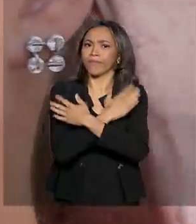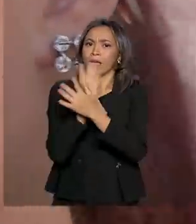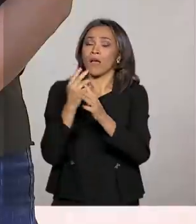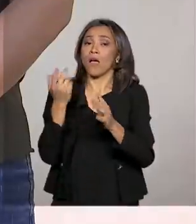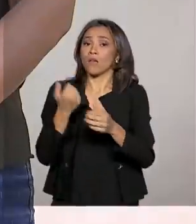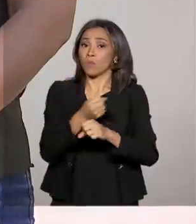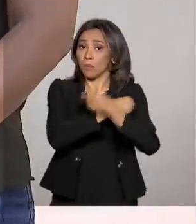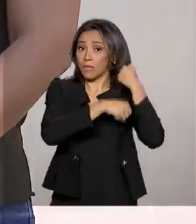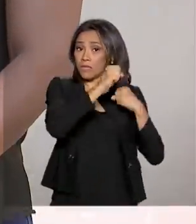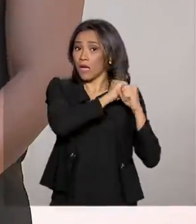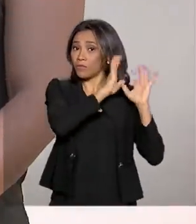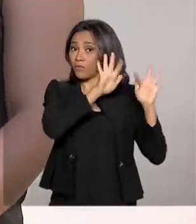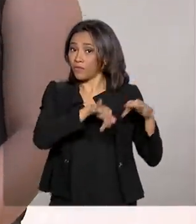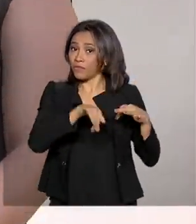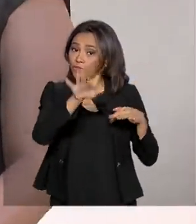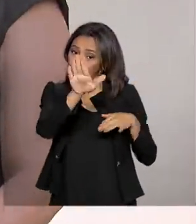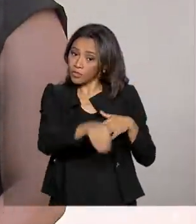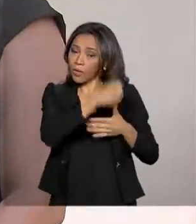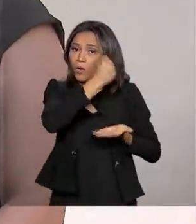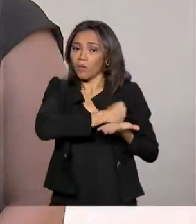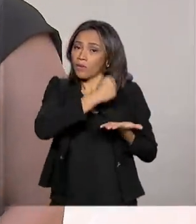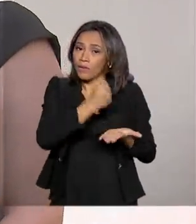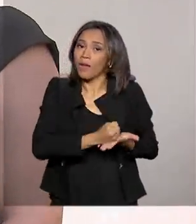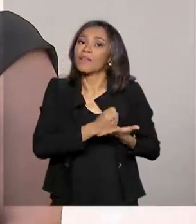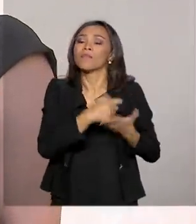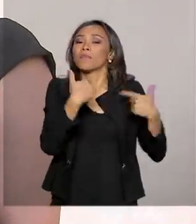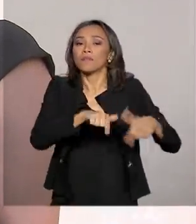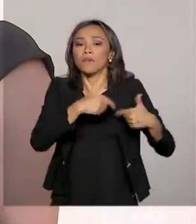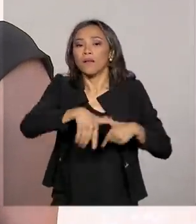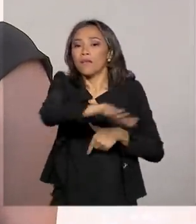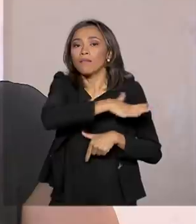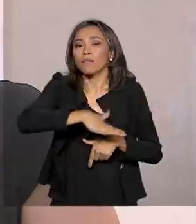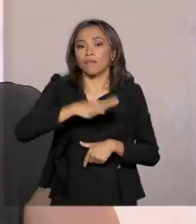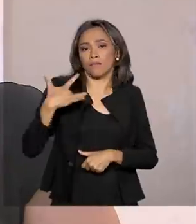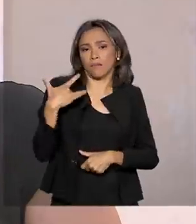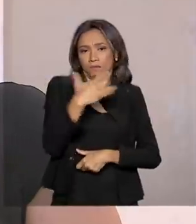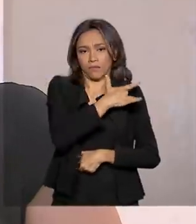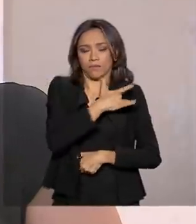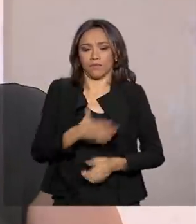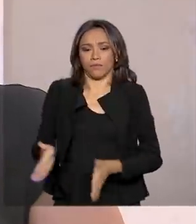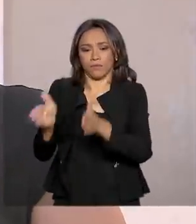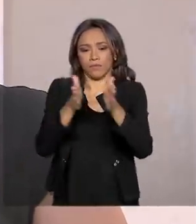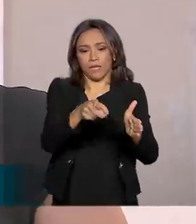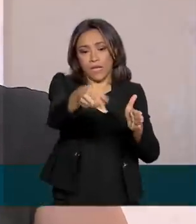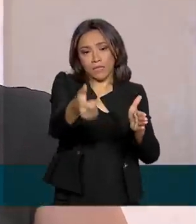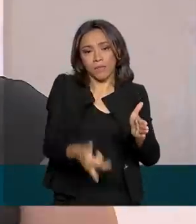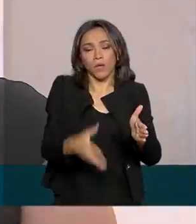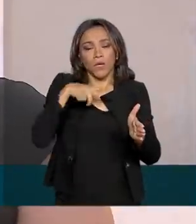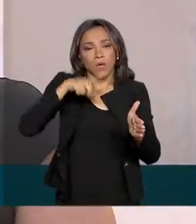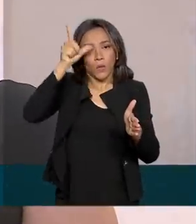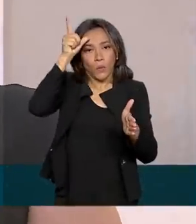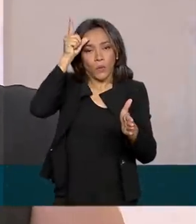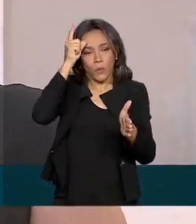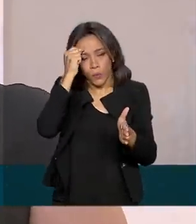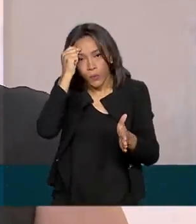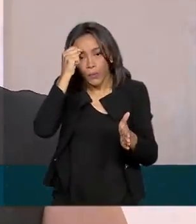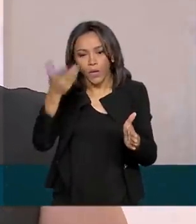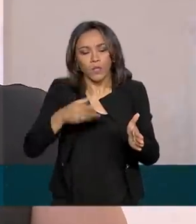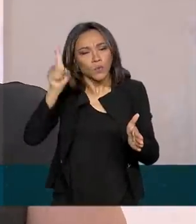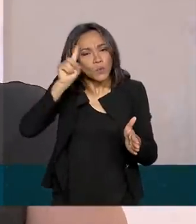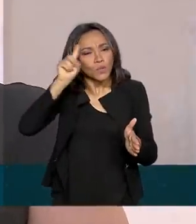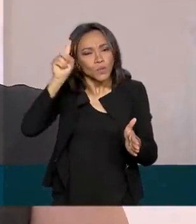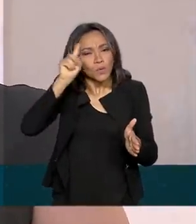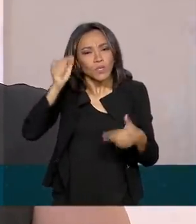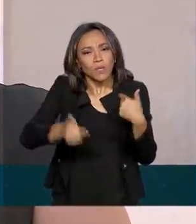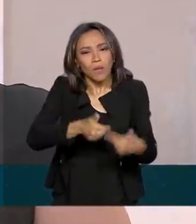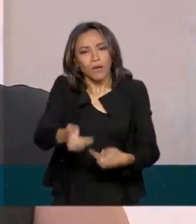passado, quando ela foi contratada por uma empresa do setor de saúde. Sem dúvida nenhuma é um alívio de estar trabalhando todo dia,